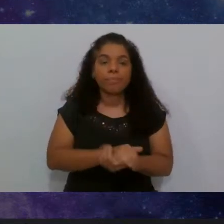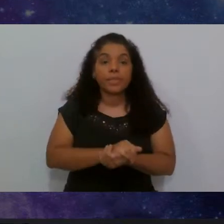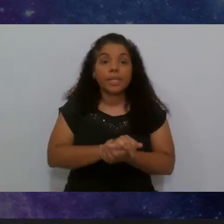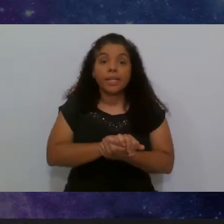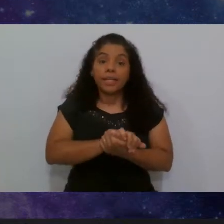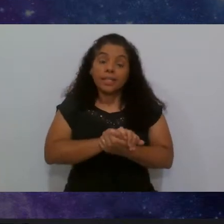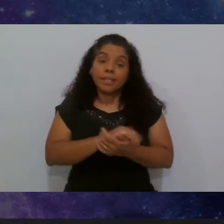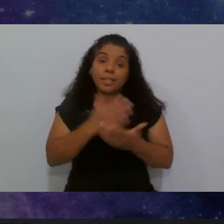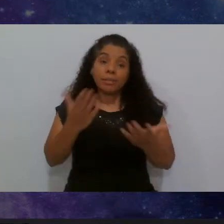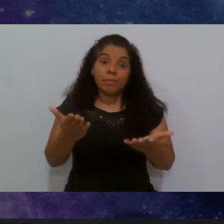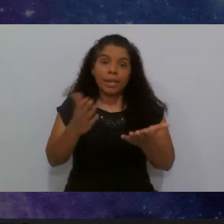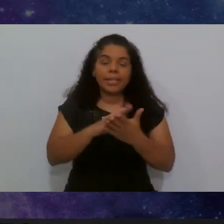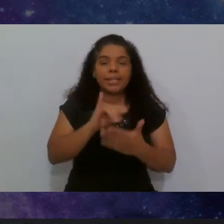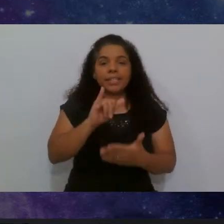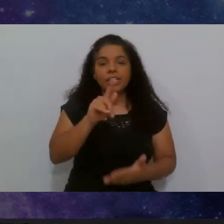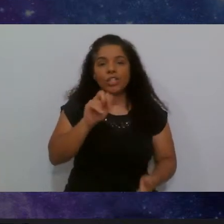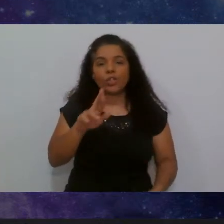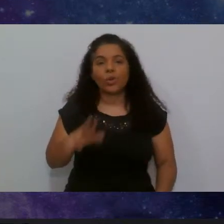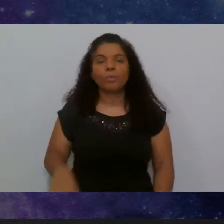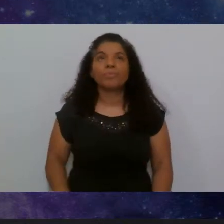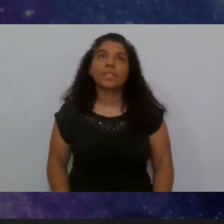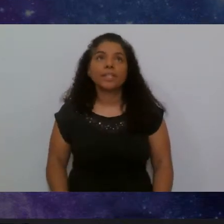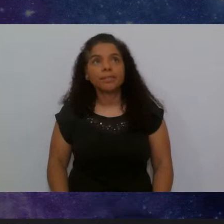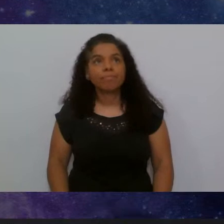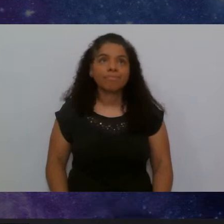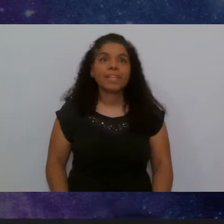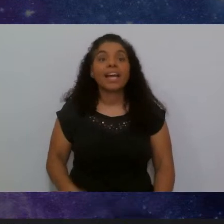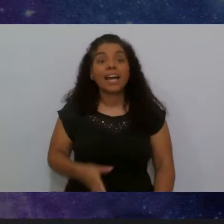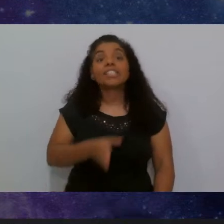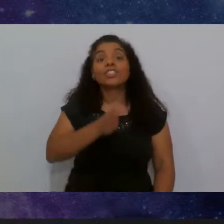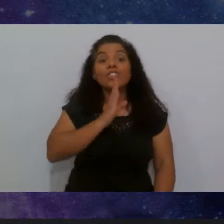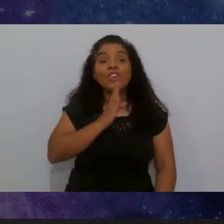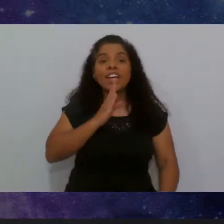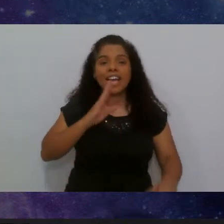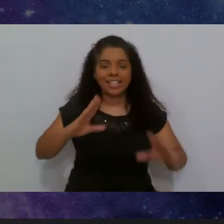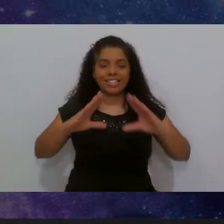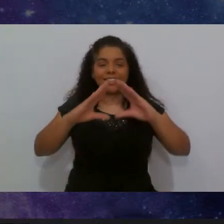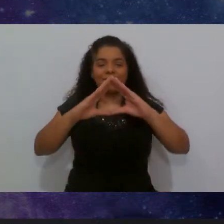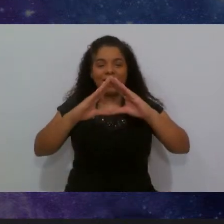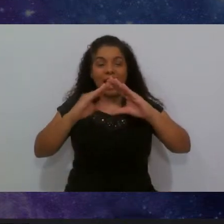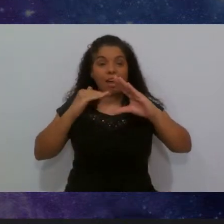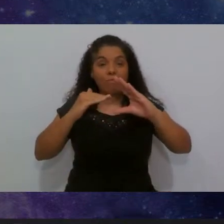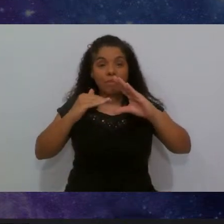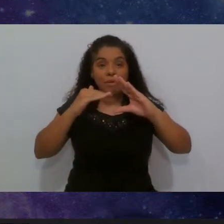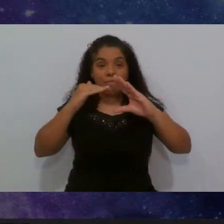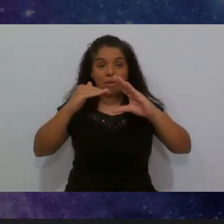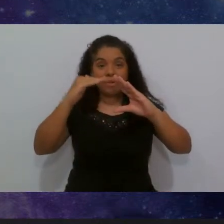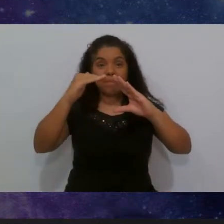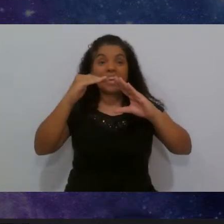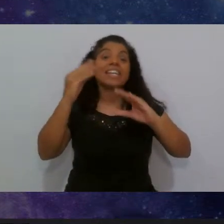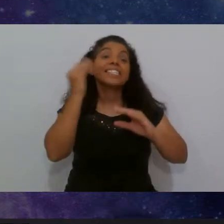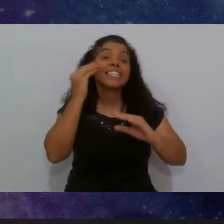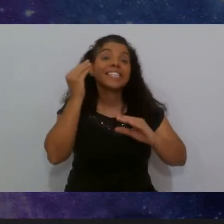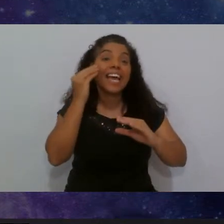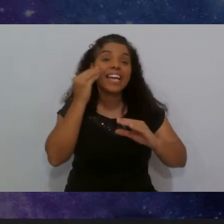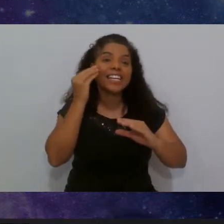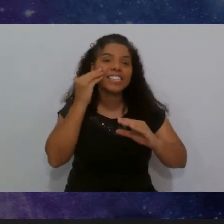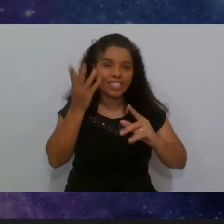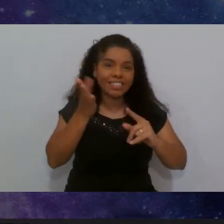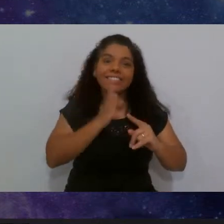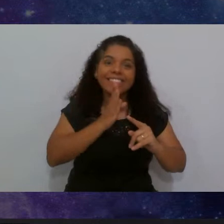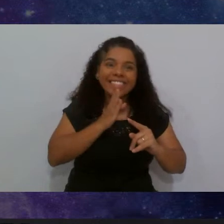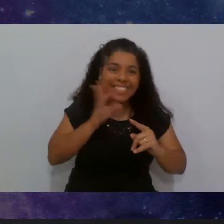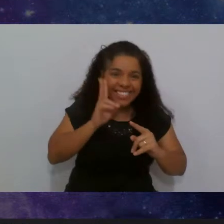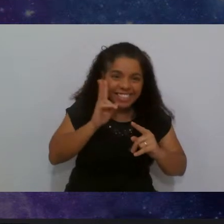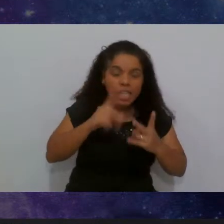Bem, Igor, geralmente, né, a gente conhece a pirâmide de testes, e a gente indica que automatizar os testes